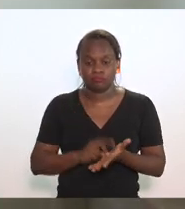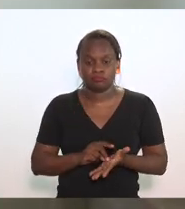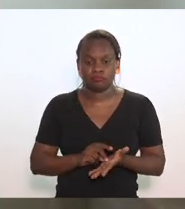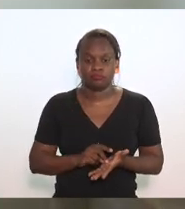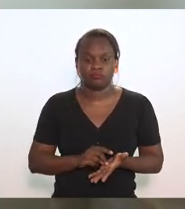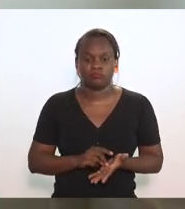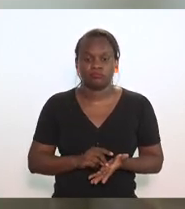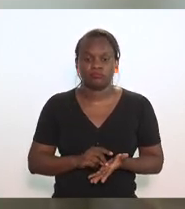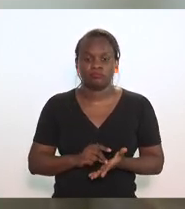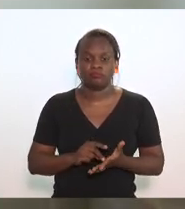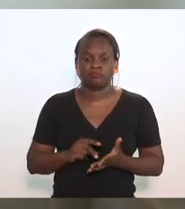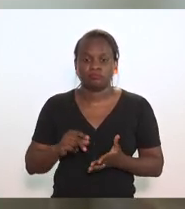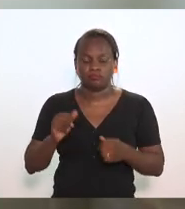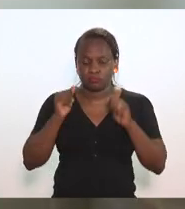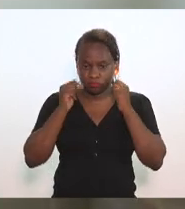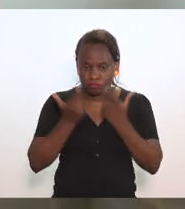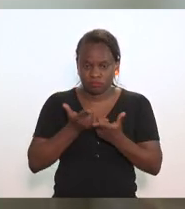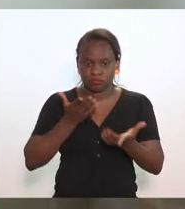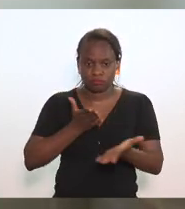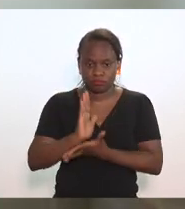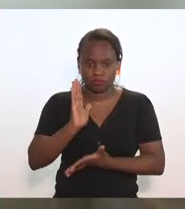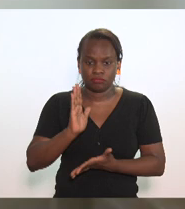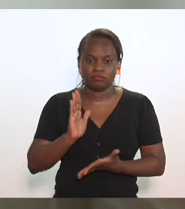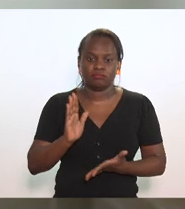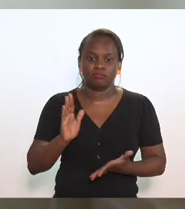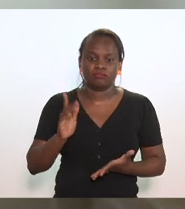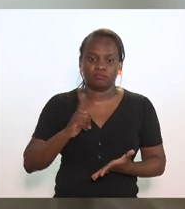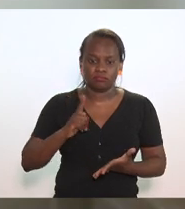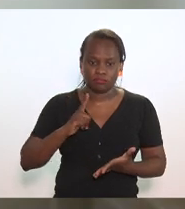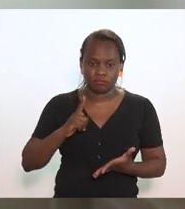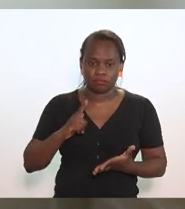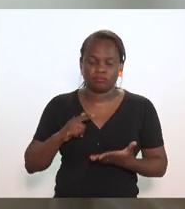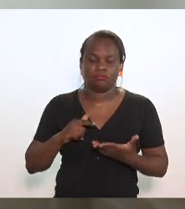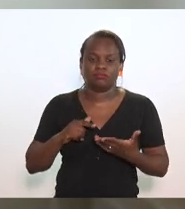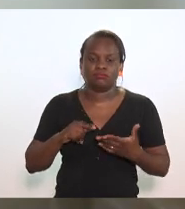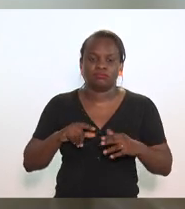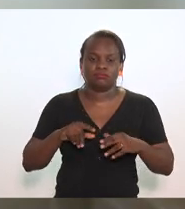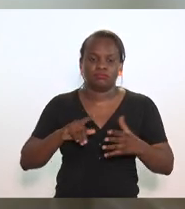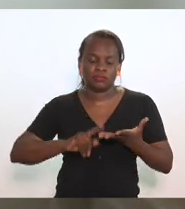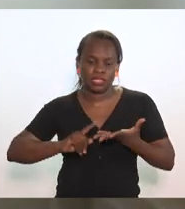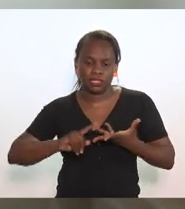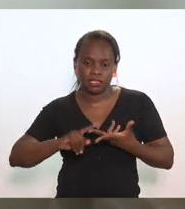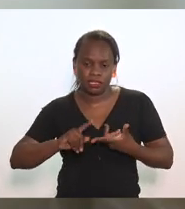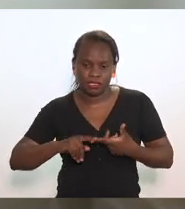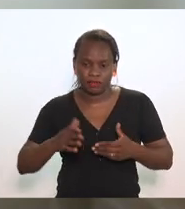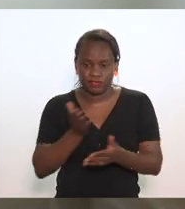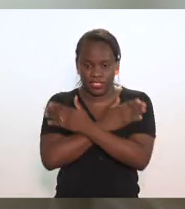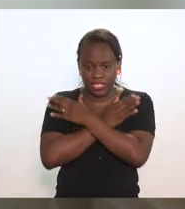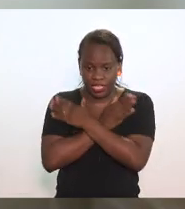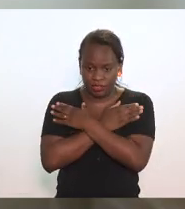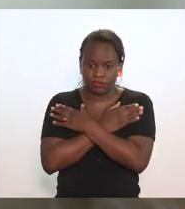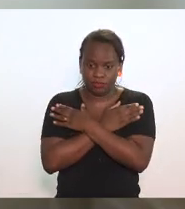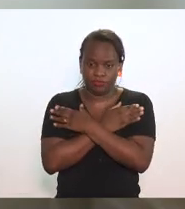a casa aprovar esse carretel de feriados